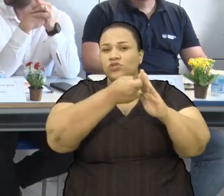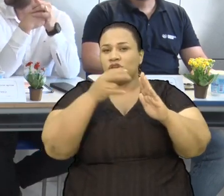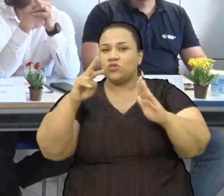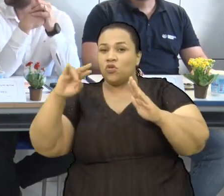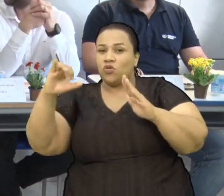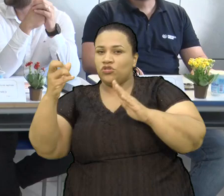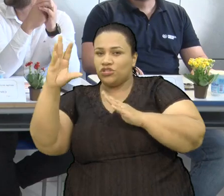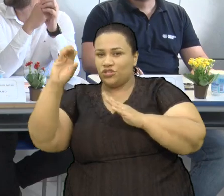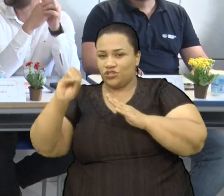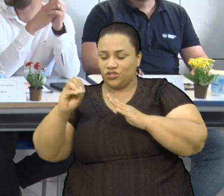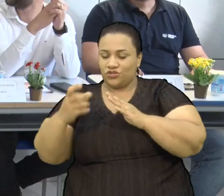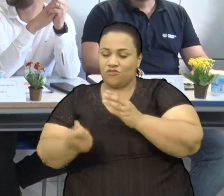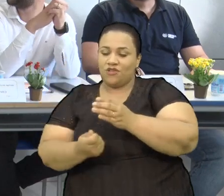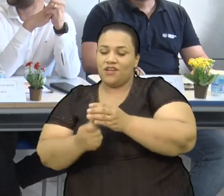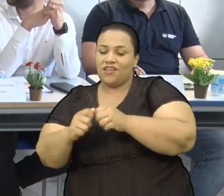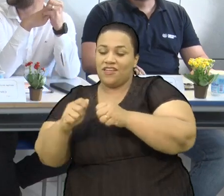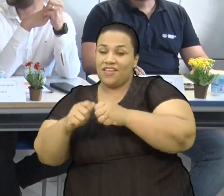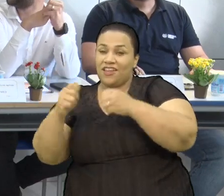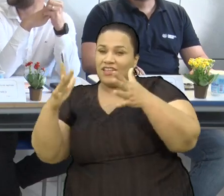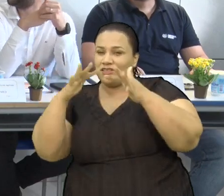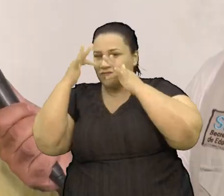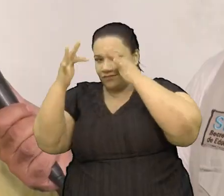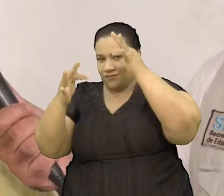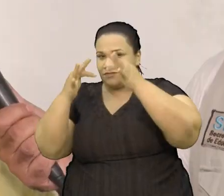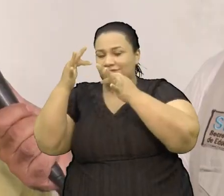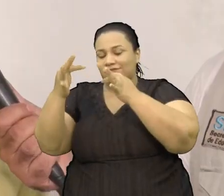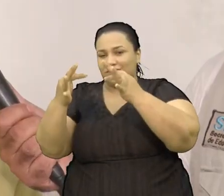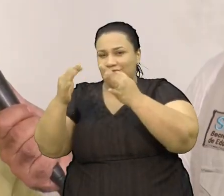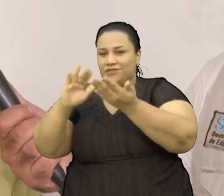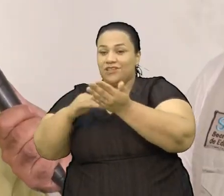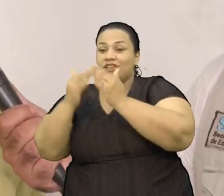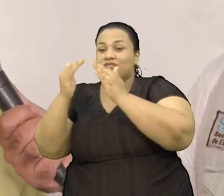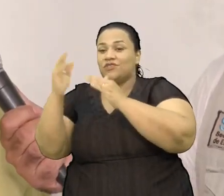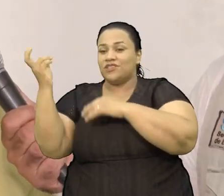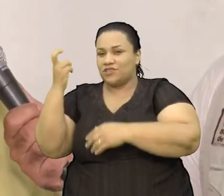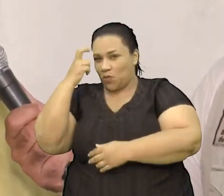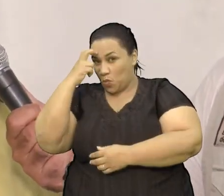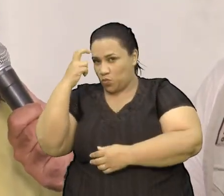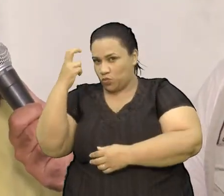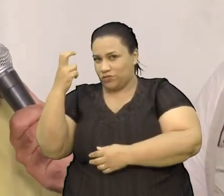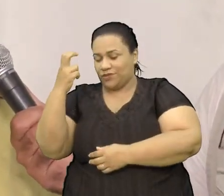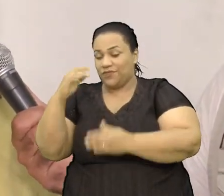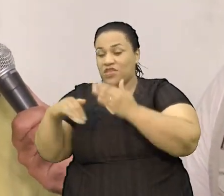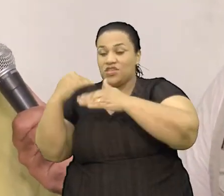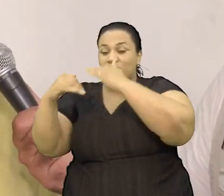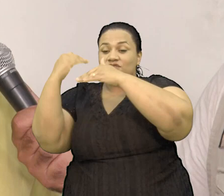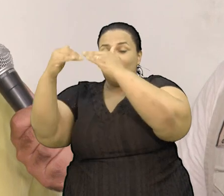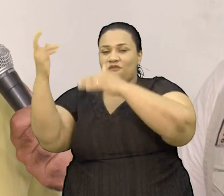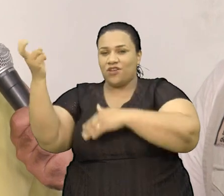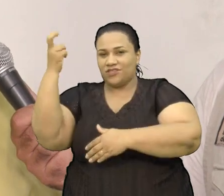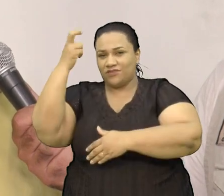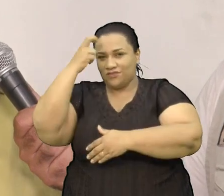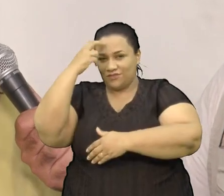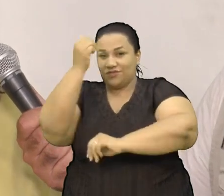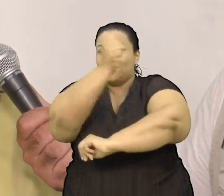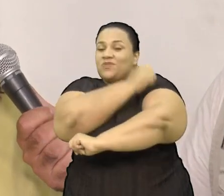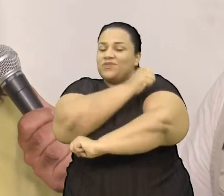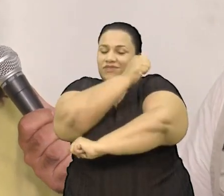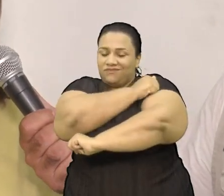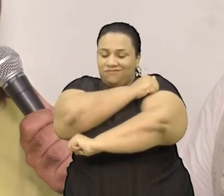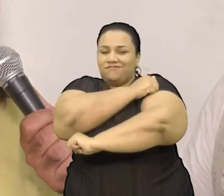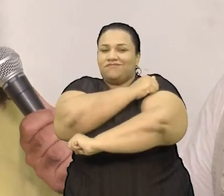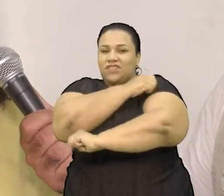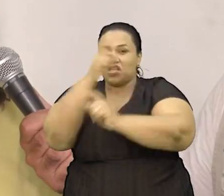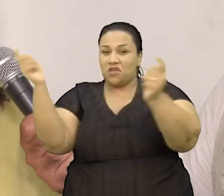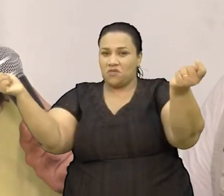Rochedinho Das Flores Onde nós vamos Trazer Para a escola Essa cultura E desenvolver Essa cultura Entre os